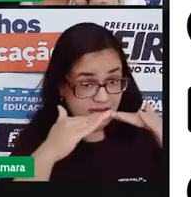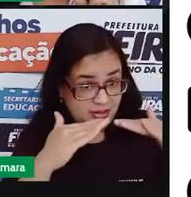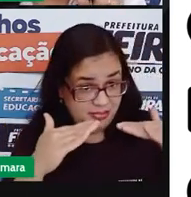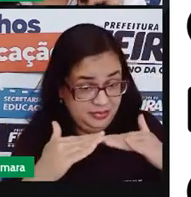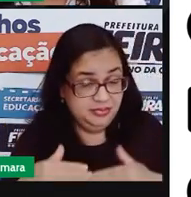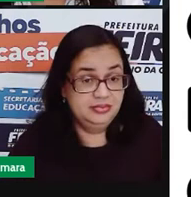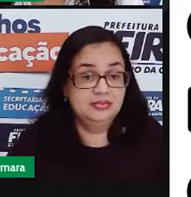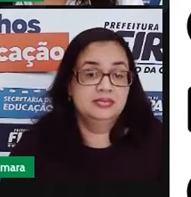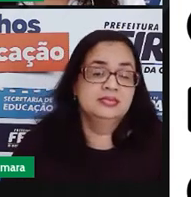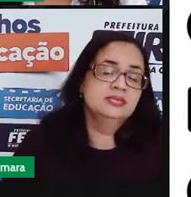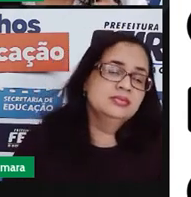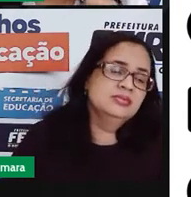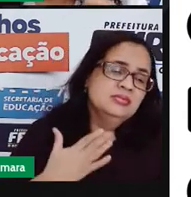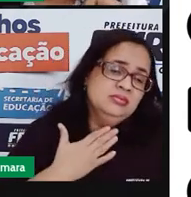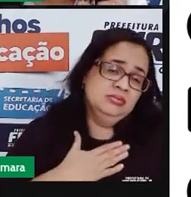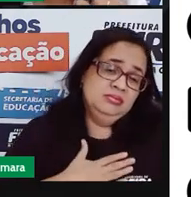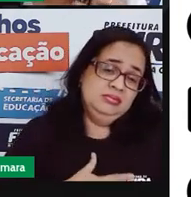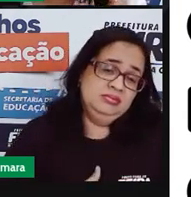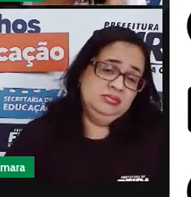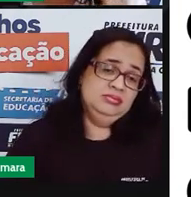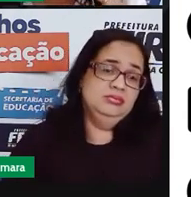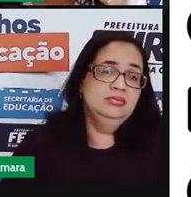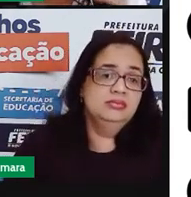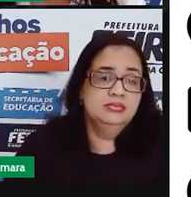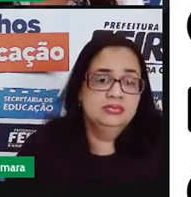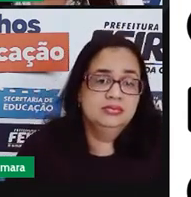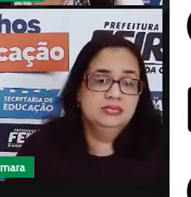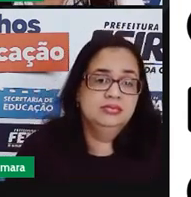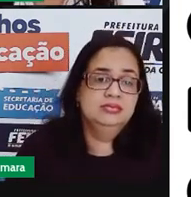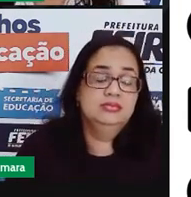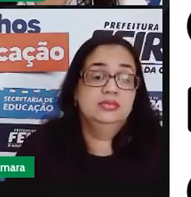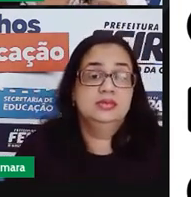casa, dengoso,